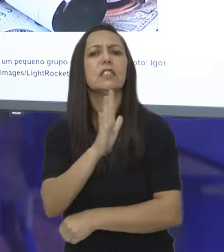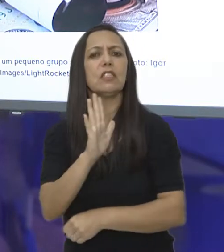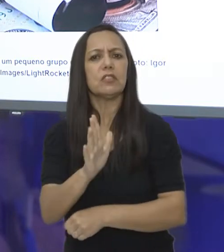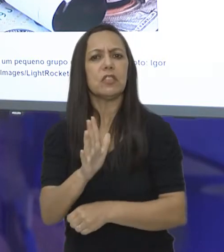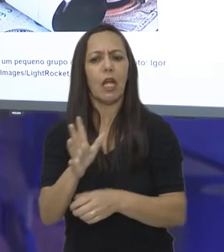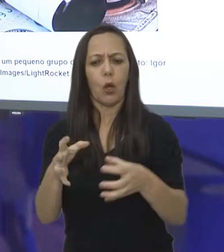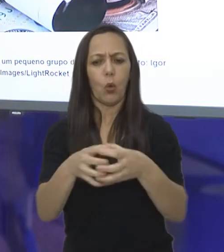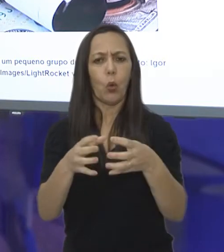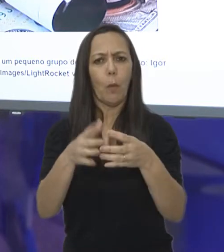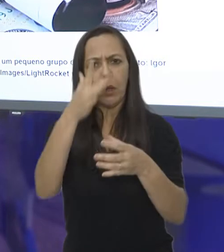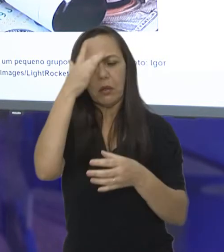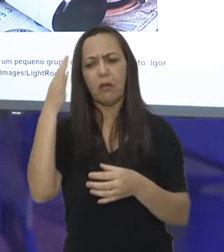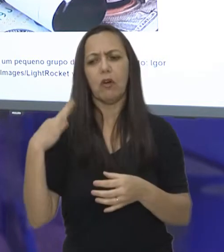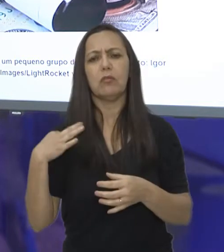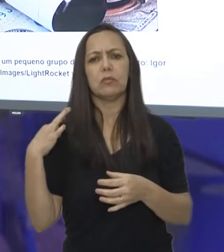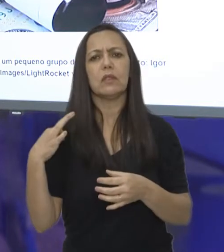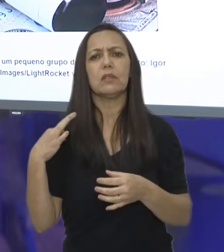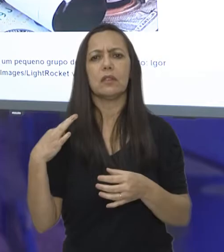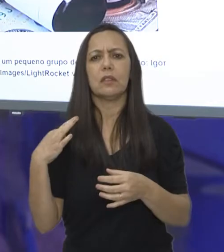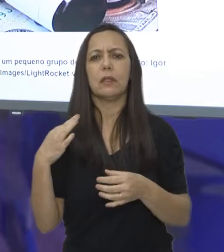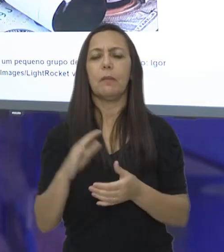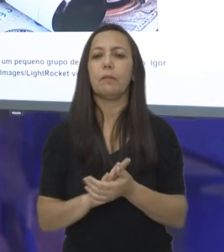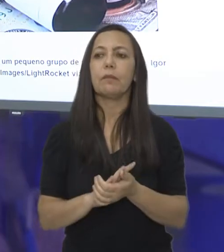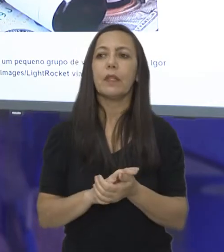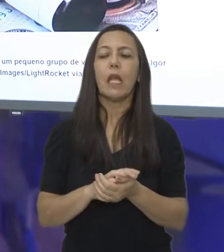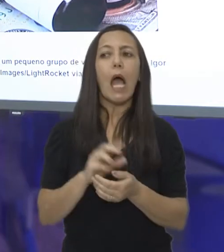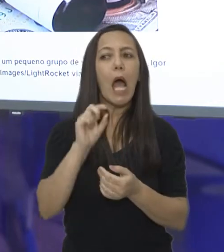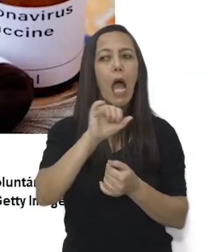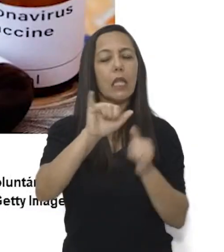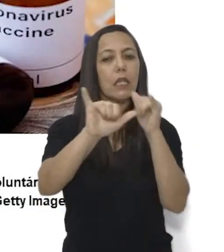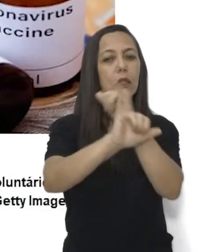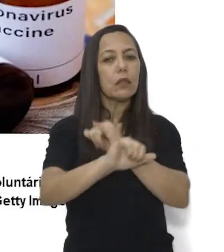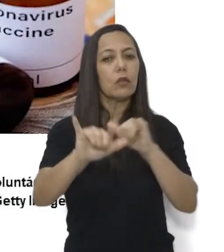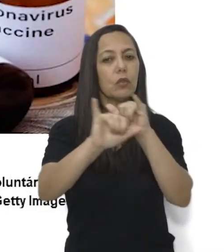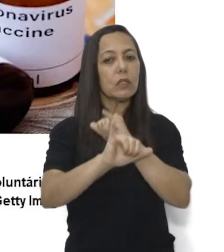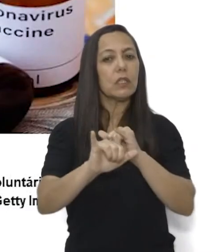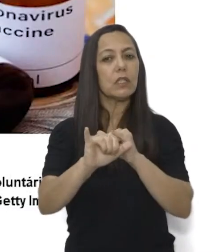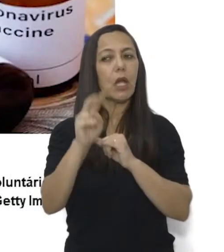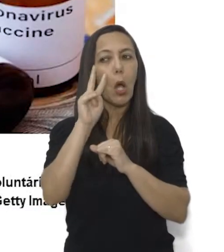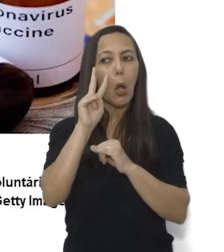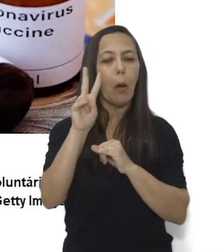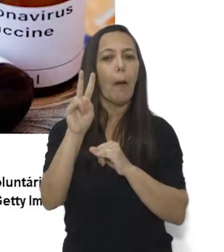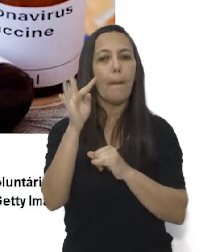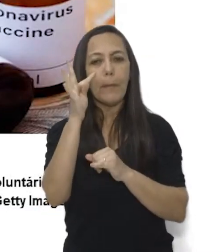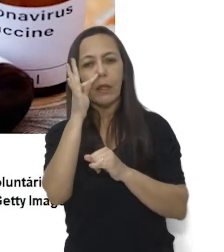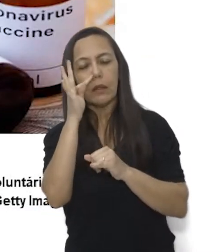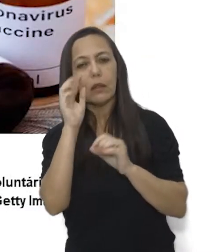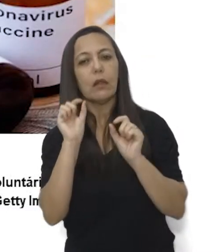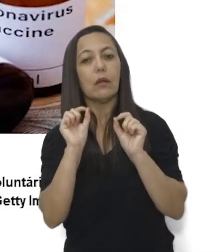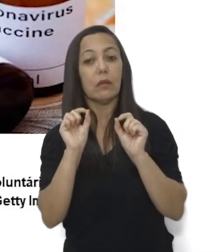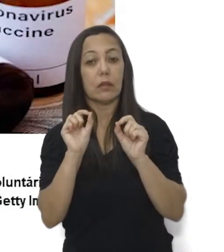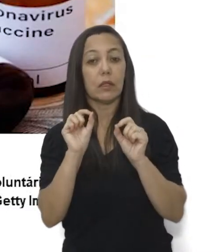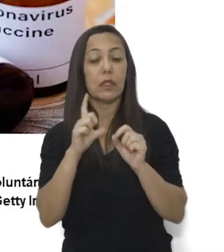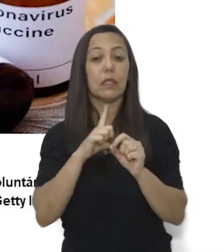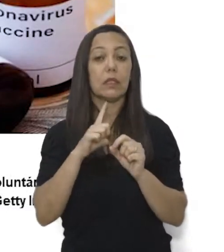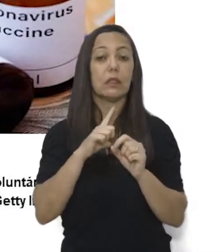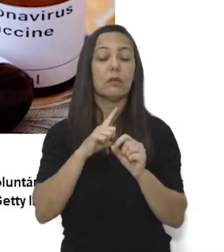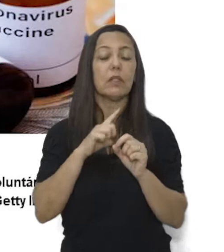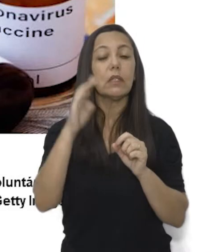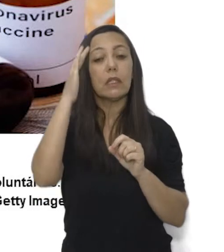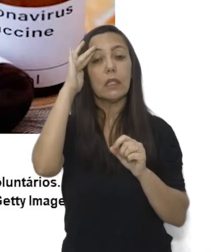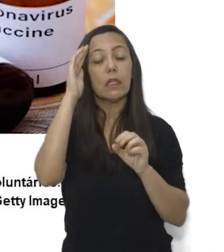pequeno grupo de voluntários. Se você observar essa notícia, da forma que ela está expressada para vocês, vamos ter um